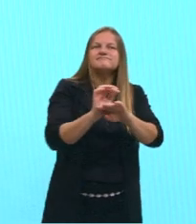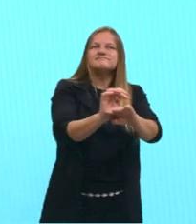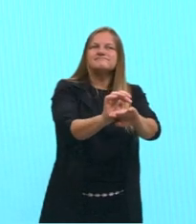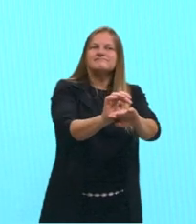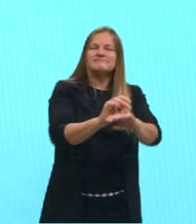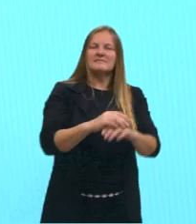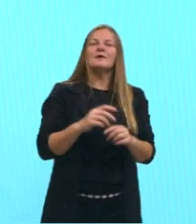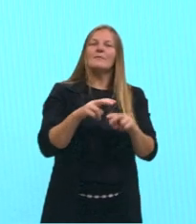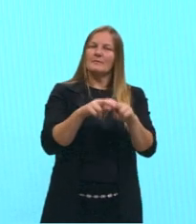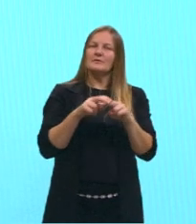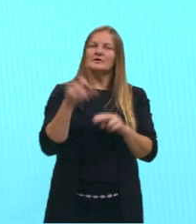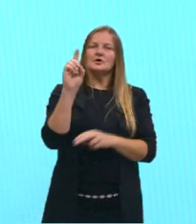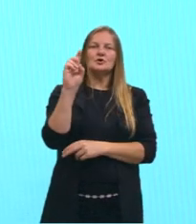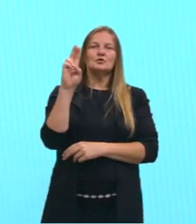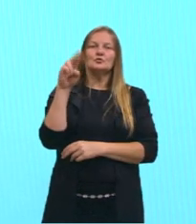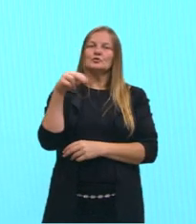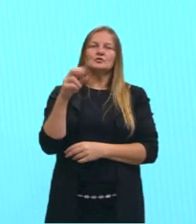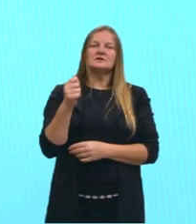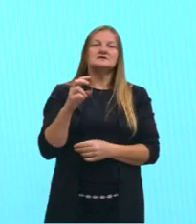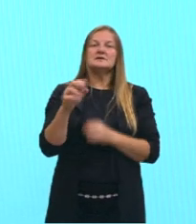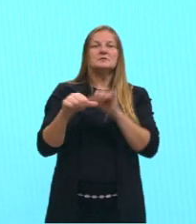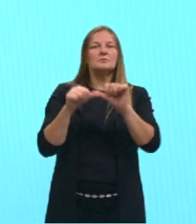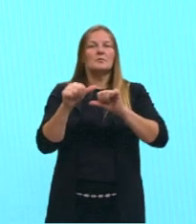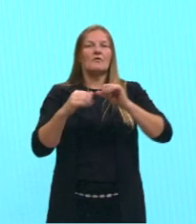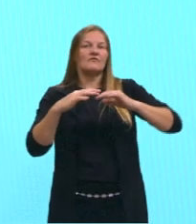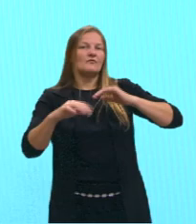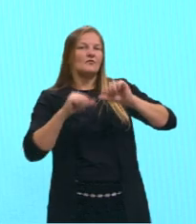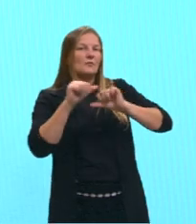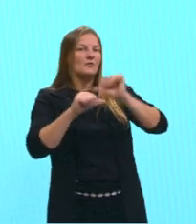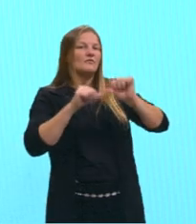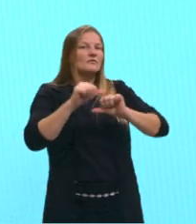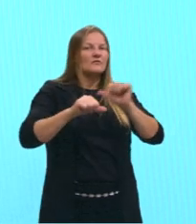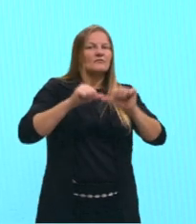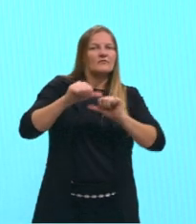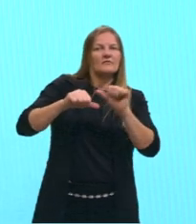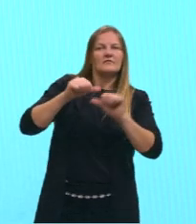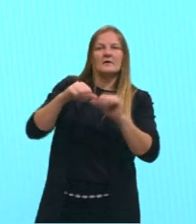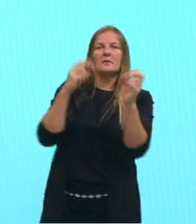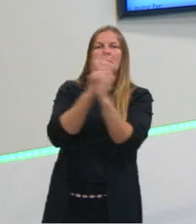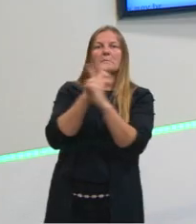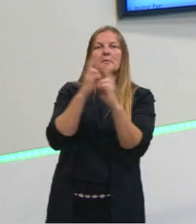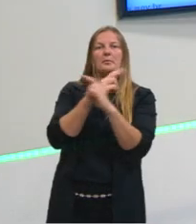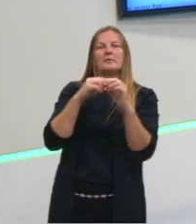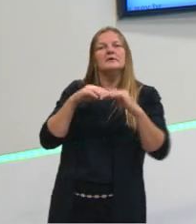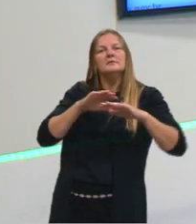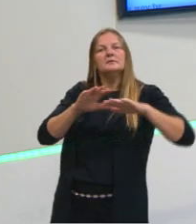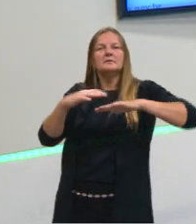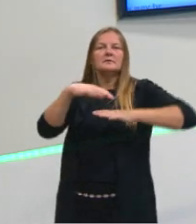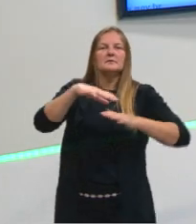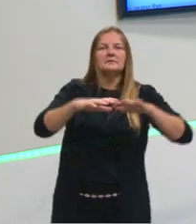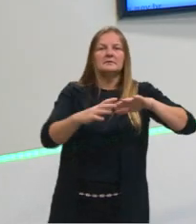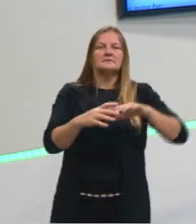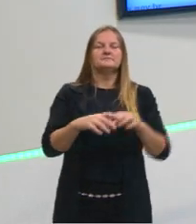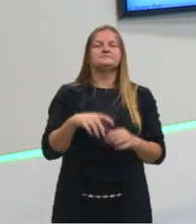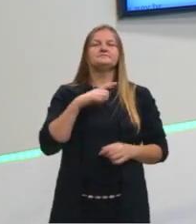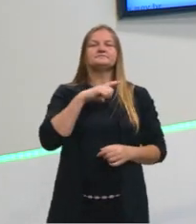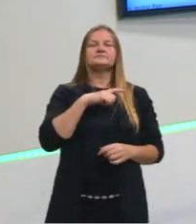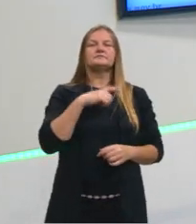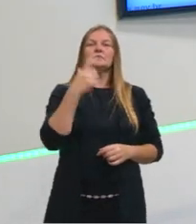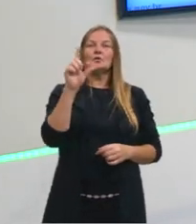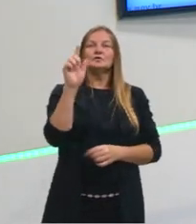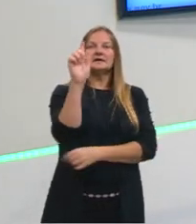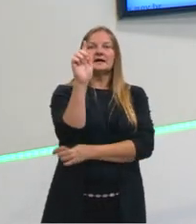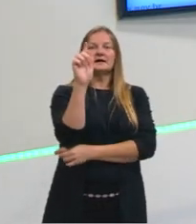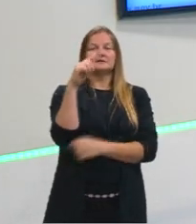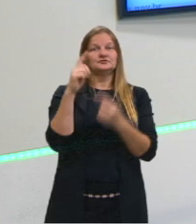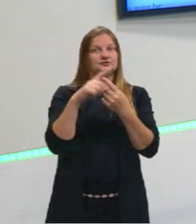a duna, ela não é algo estanque, ela vai se moldando conforme está o vento, tá? Erosão glacial, que essa é